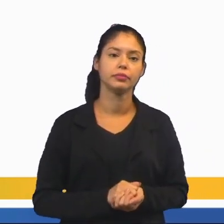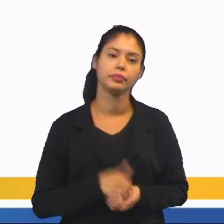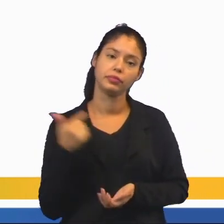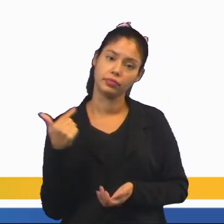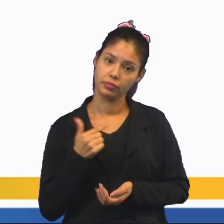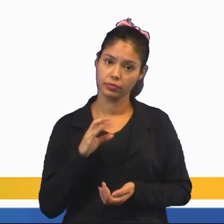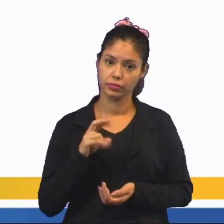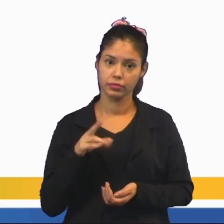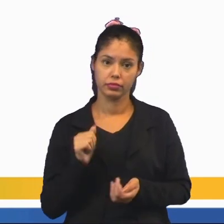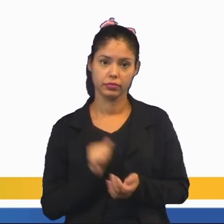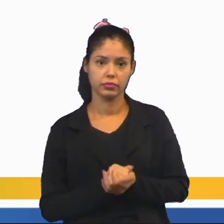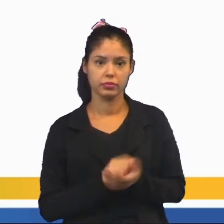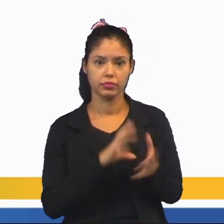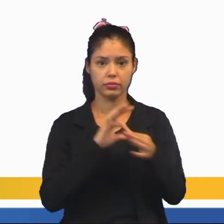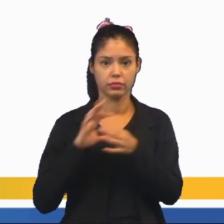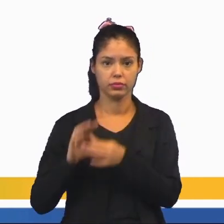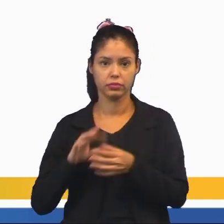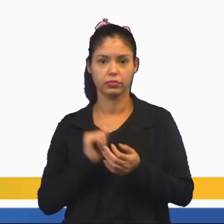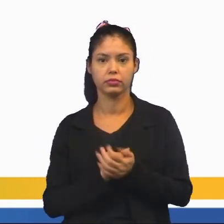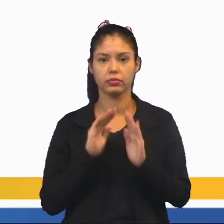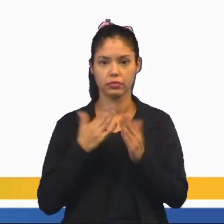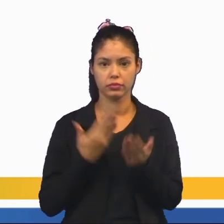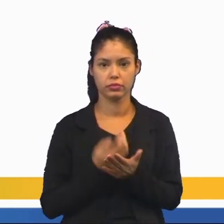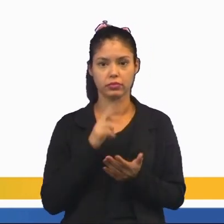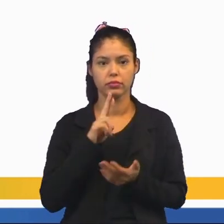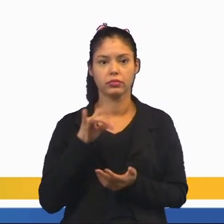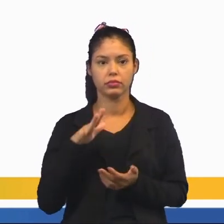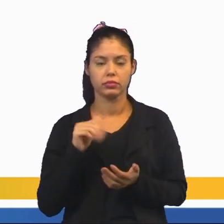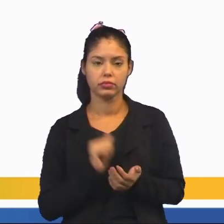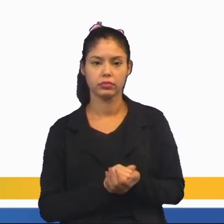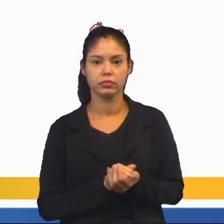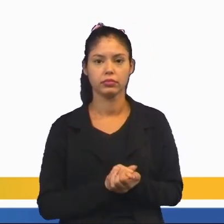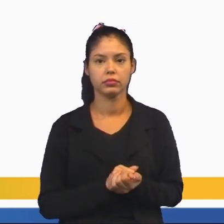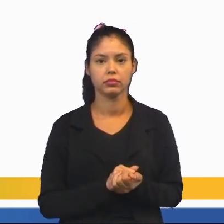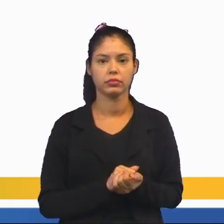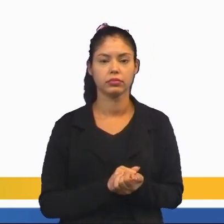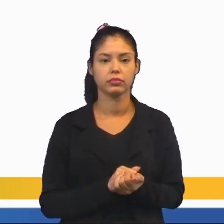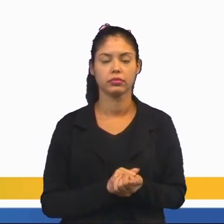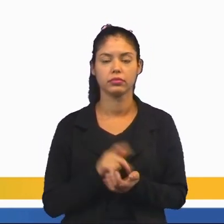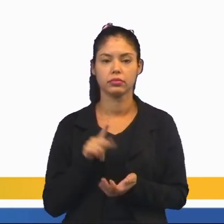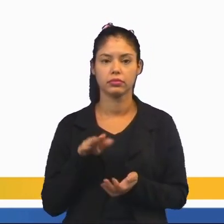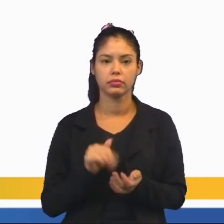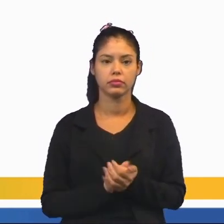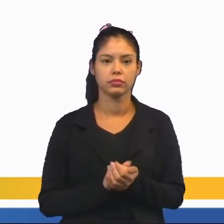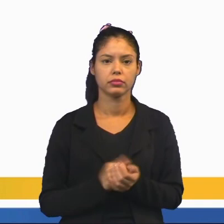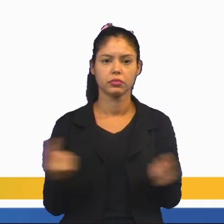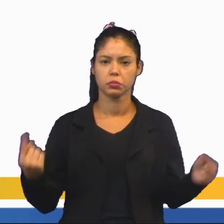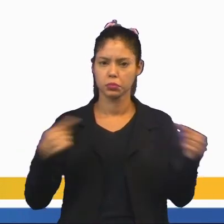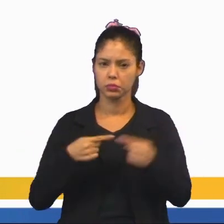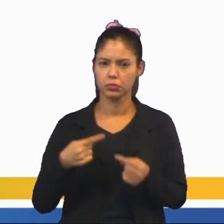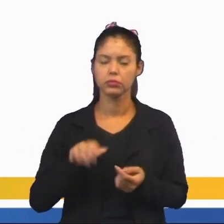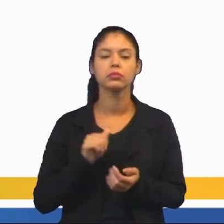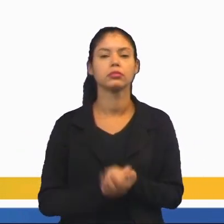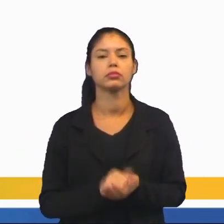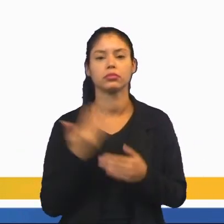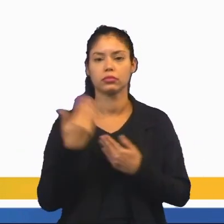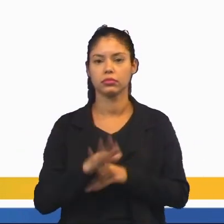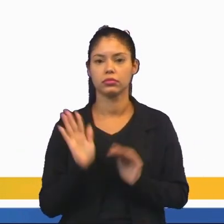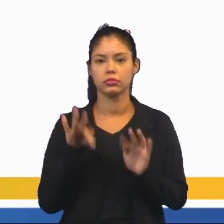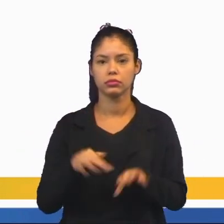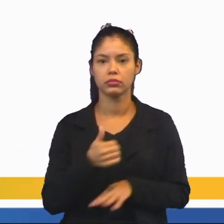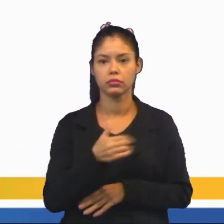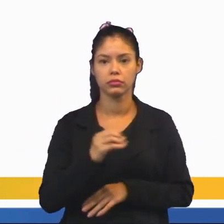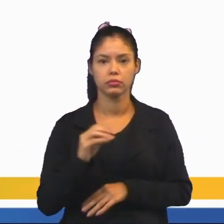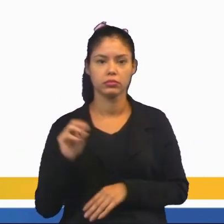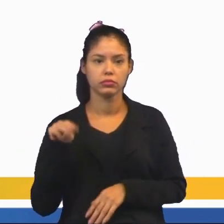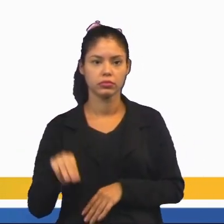No campeonato de atletismo da escola, Roberta, Mariana e Karina estão disputando a prova final da